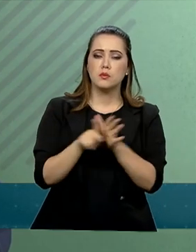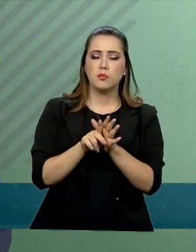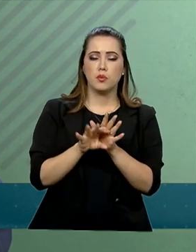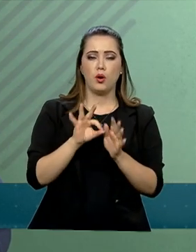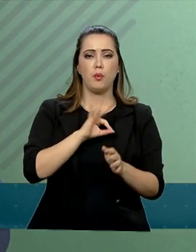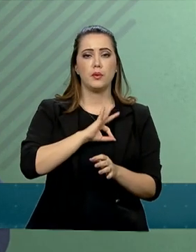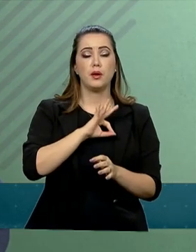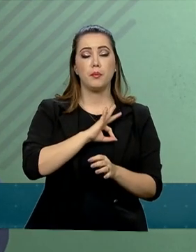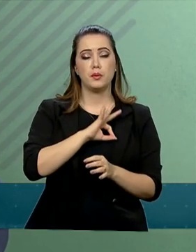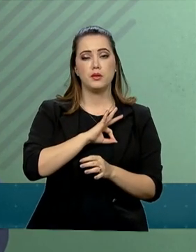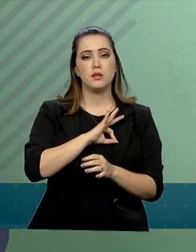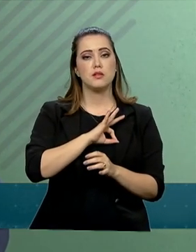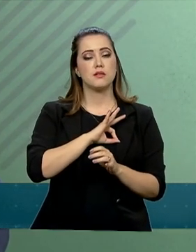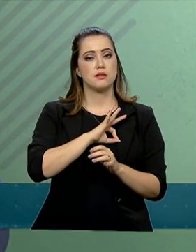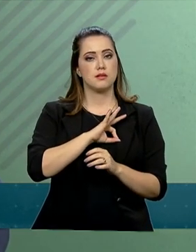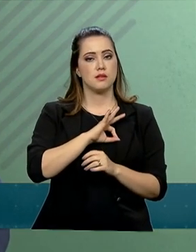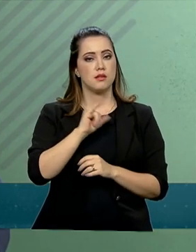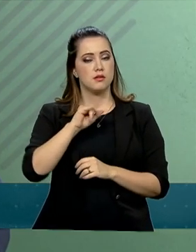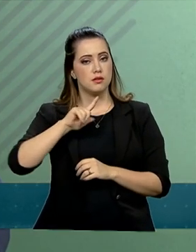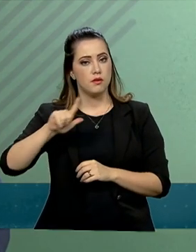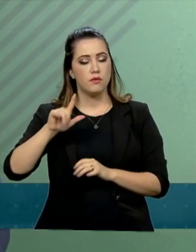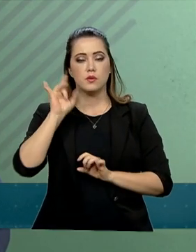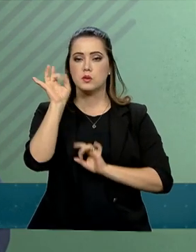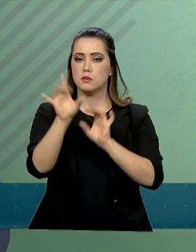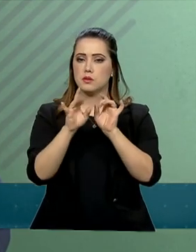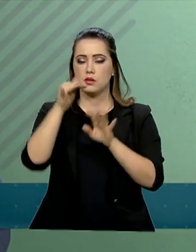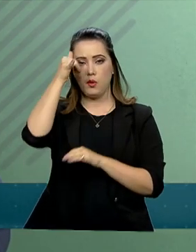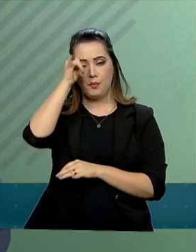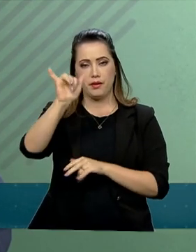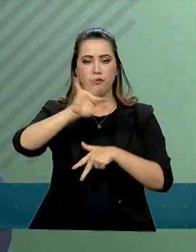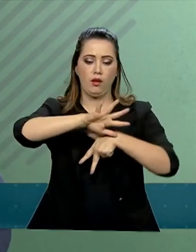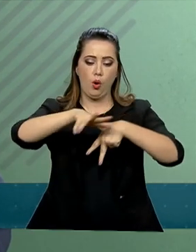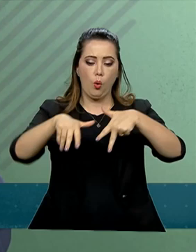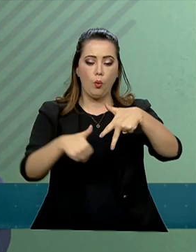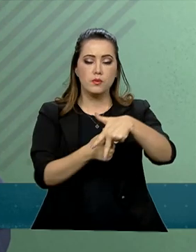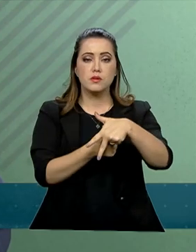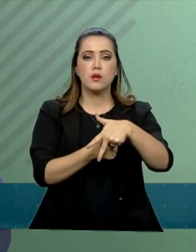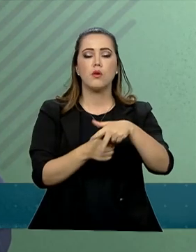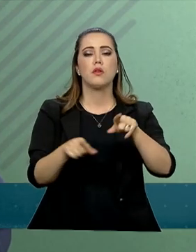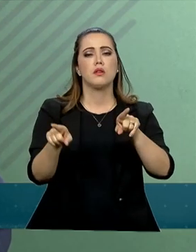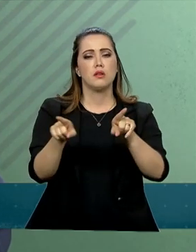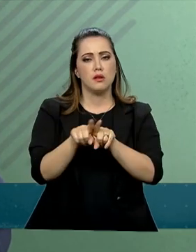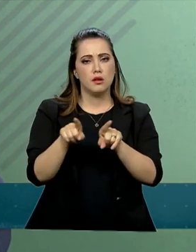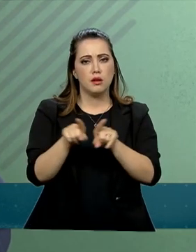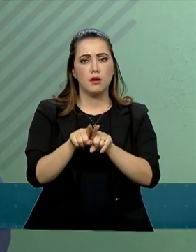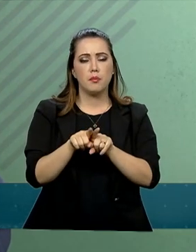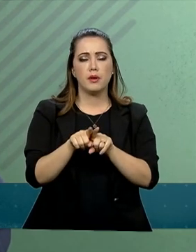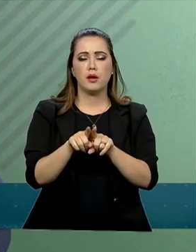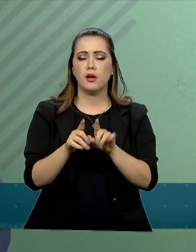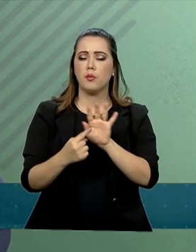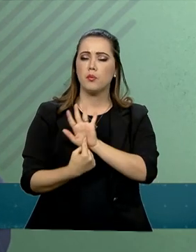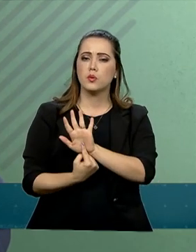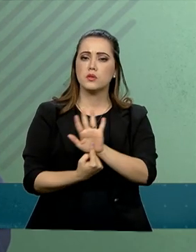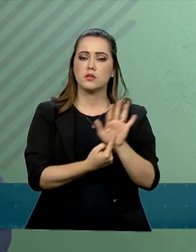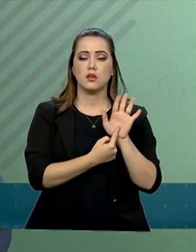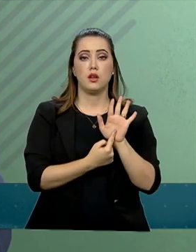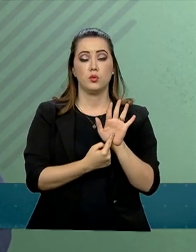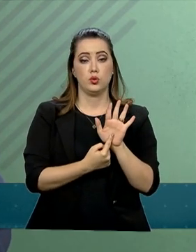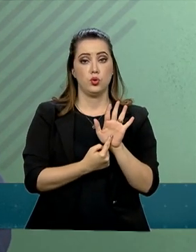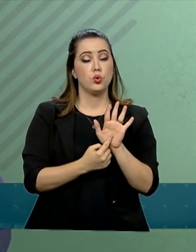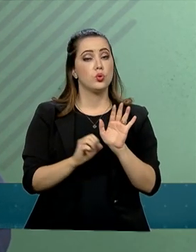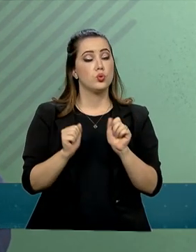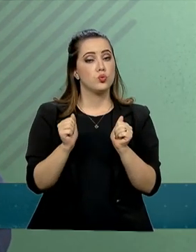civis específicas para o combate à corrupção, também foram indicadores incluídos